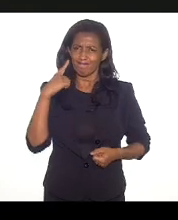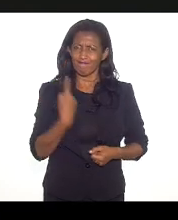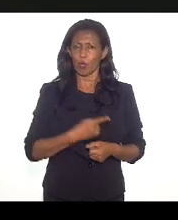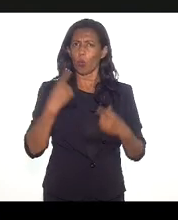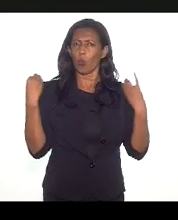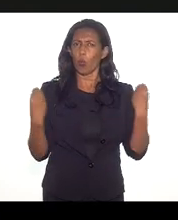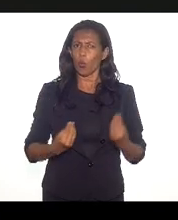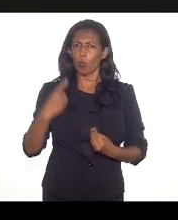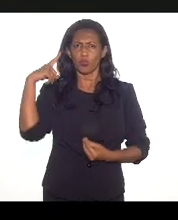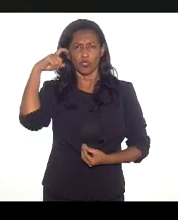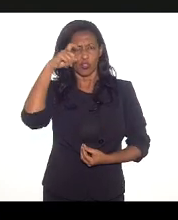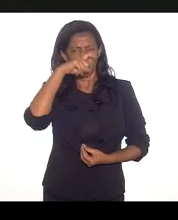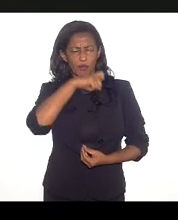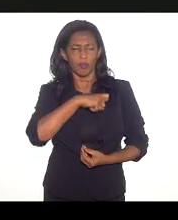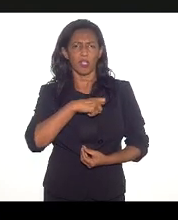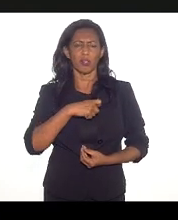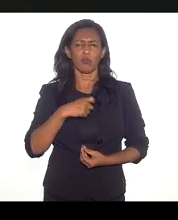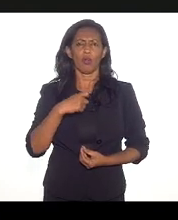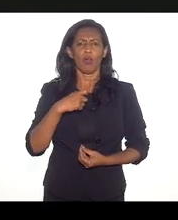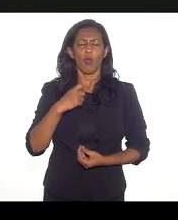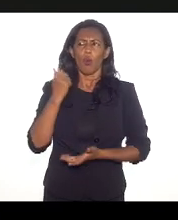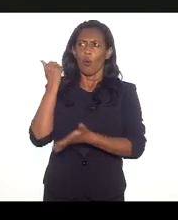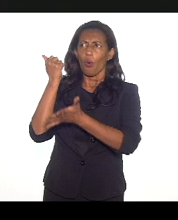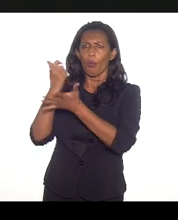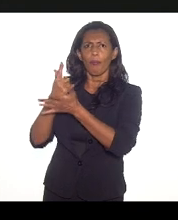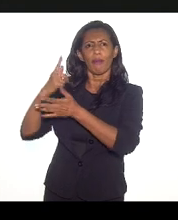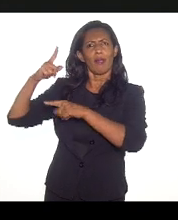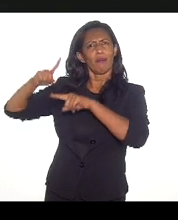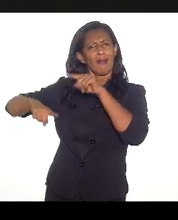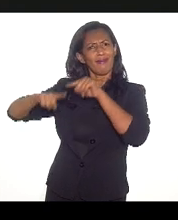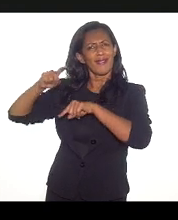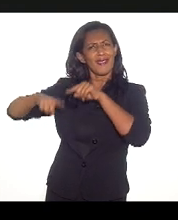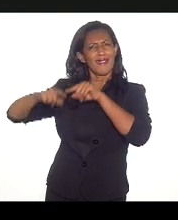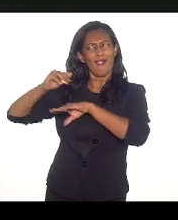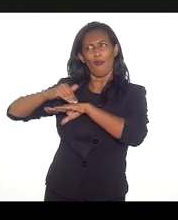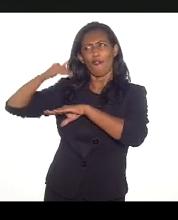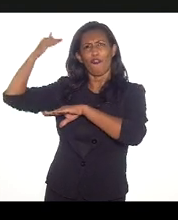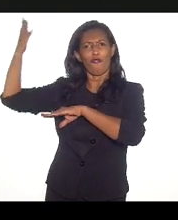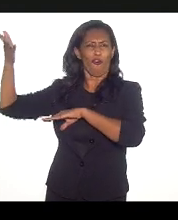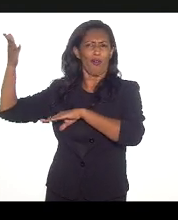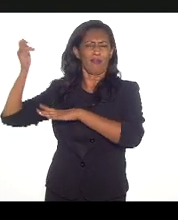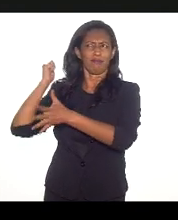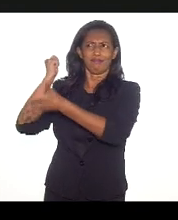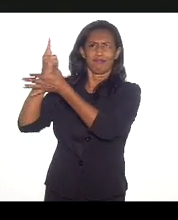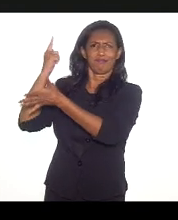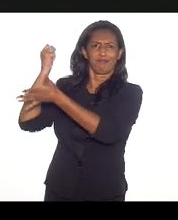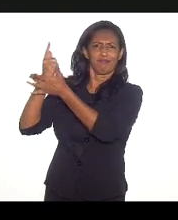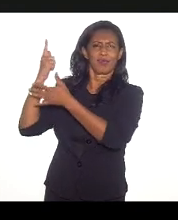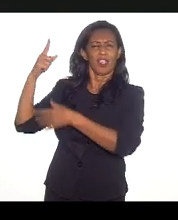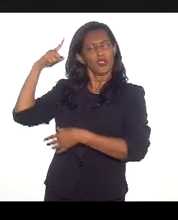ficar dependendo de importação também, sempre que a moeda desvaloriza, o custo do SUS